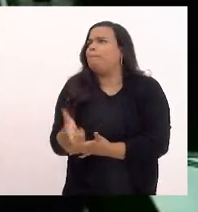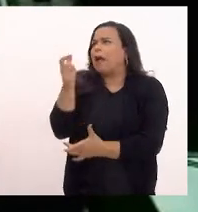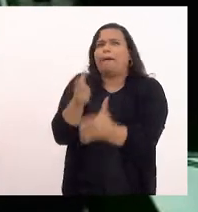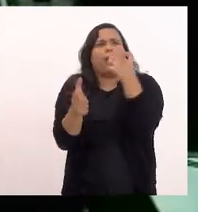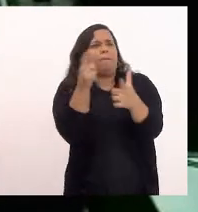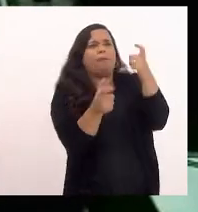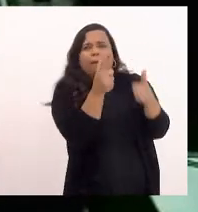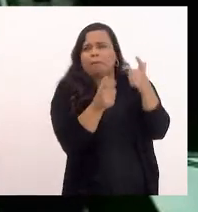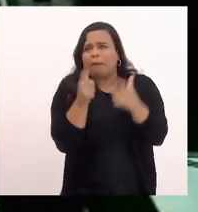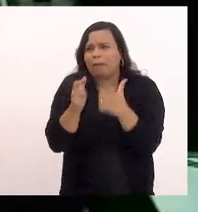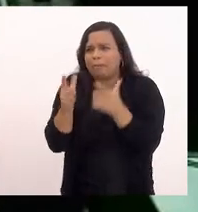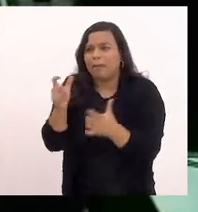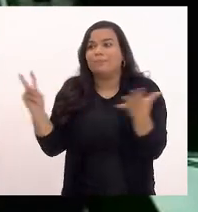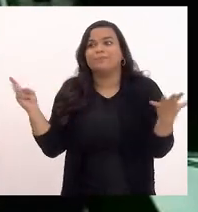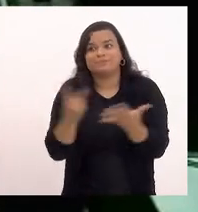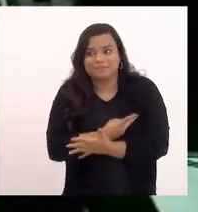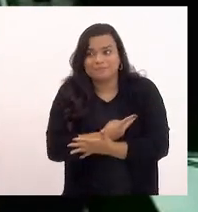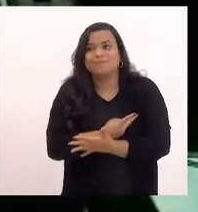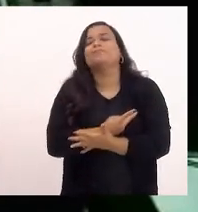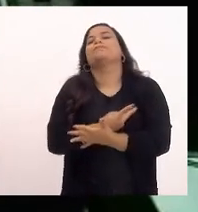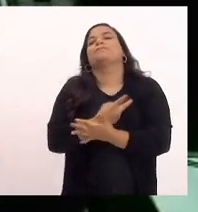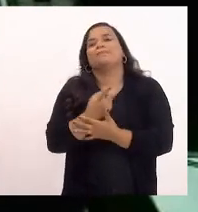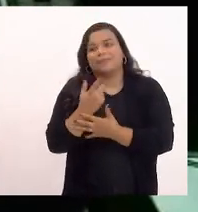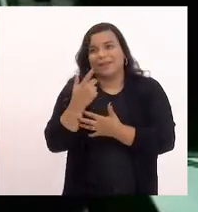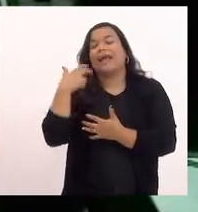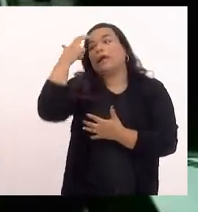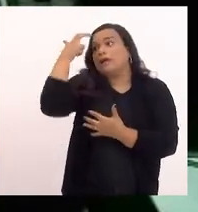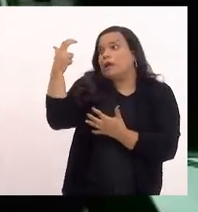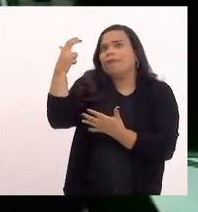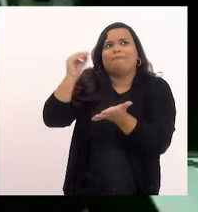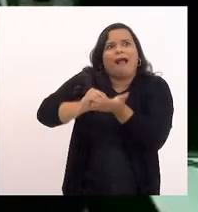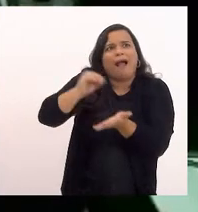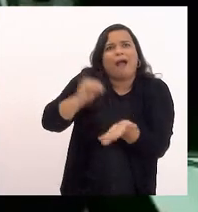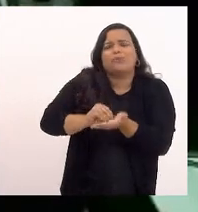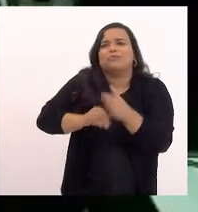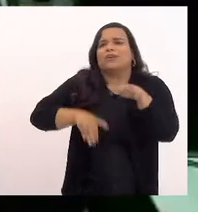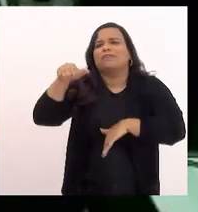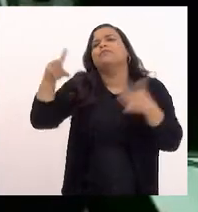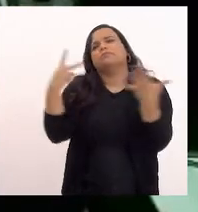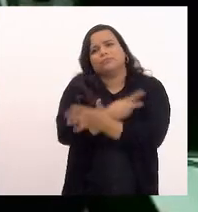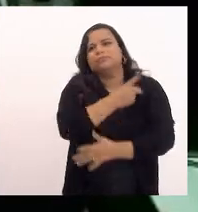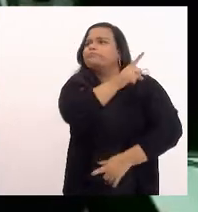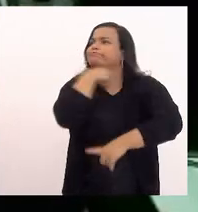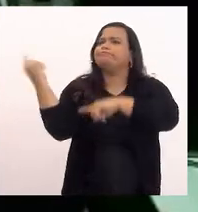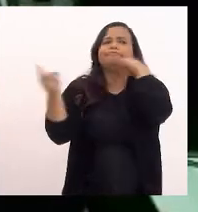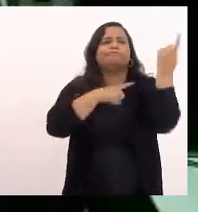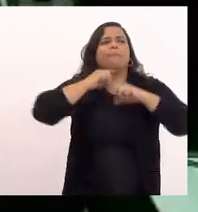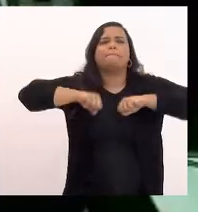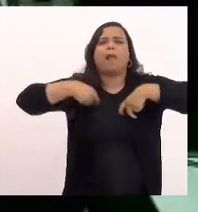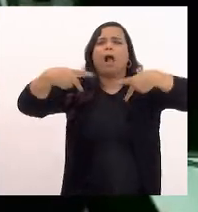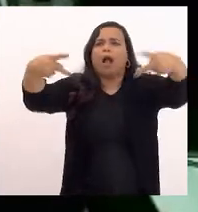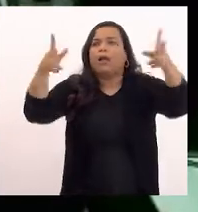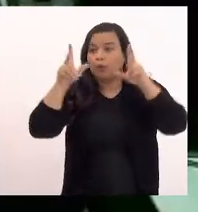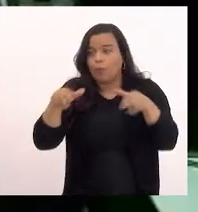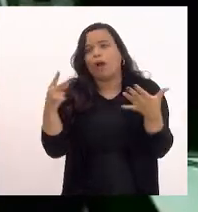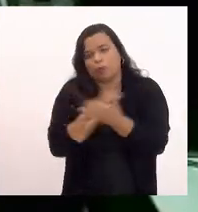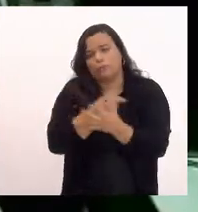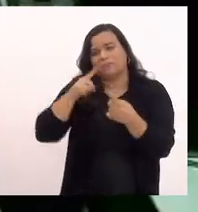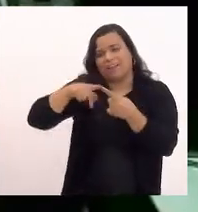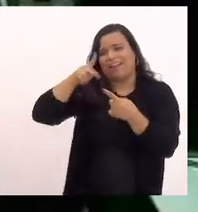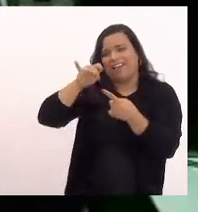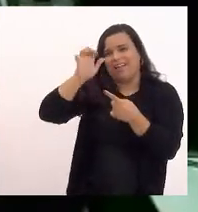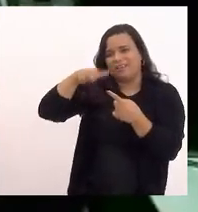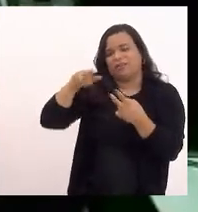completamente desprovida de inteligência e informação causando mortes inclusive como a de Ketlin e Romeu enfim